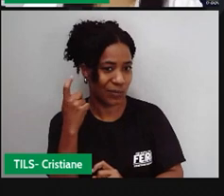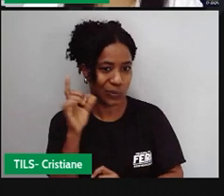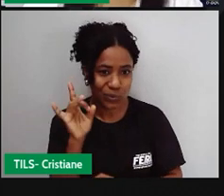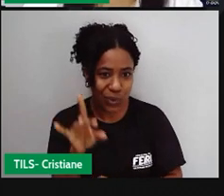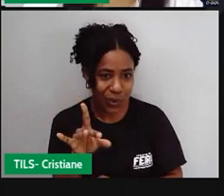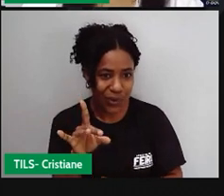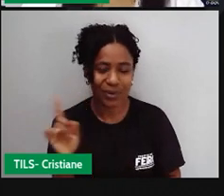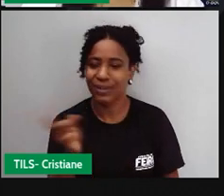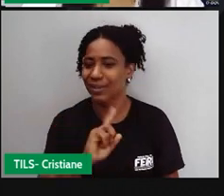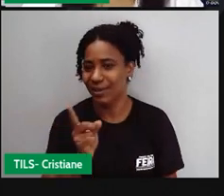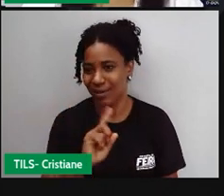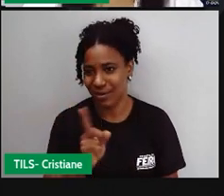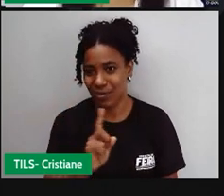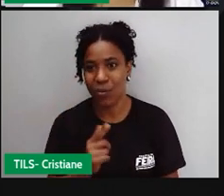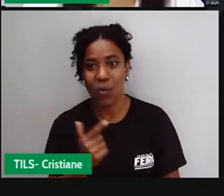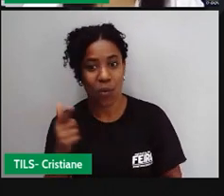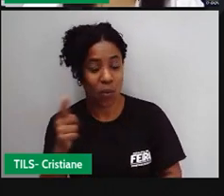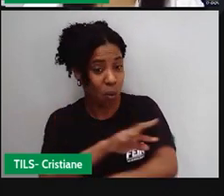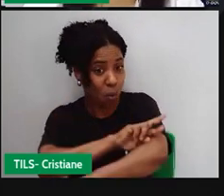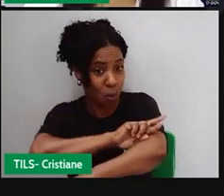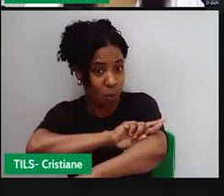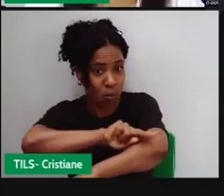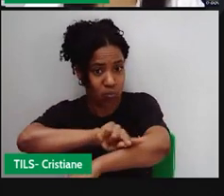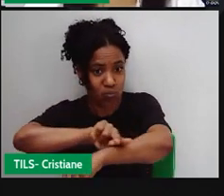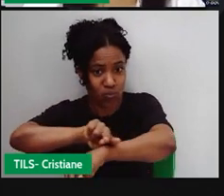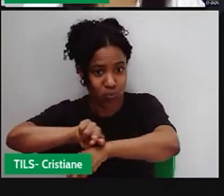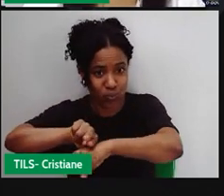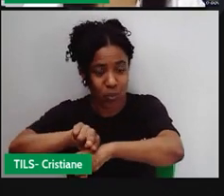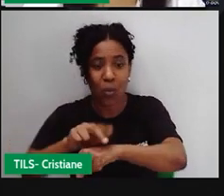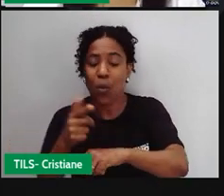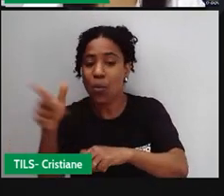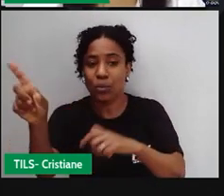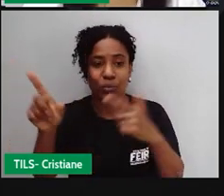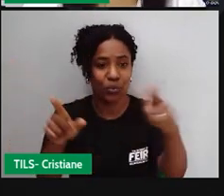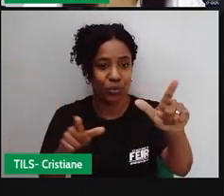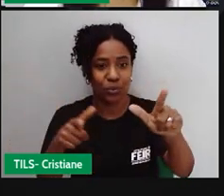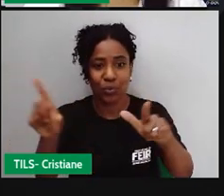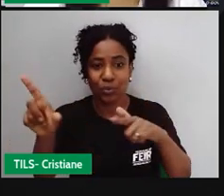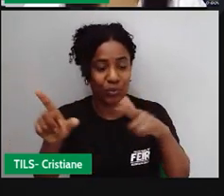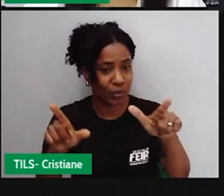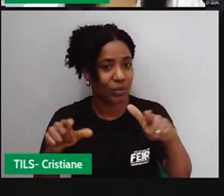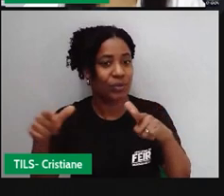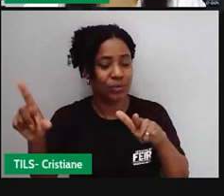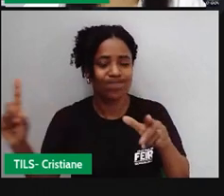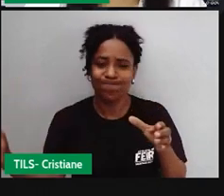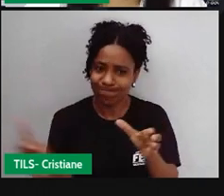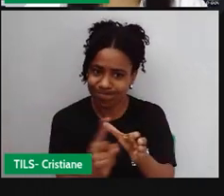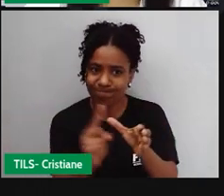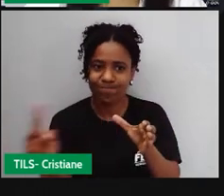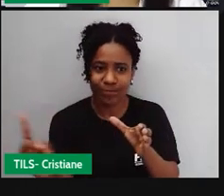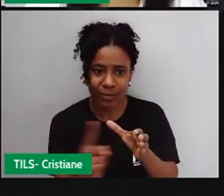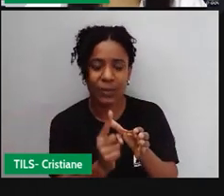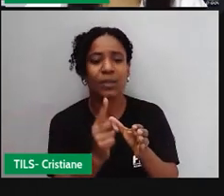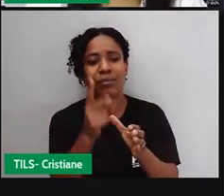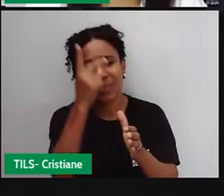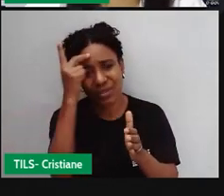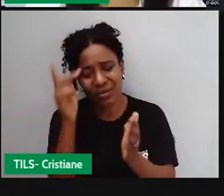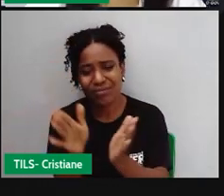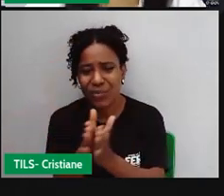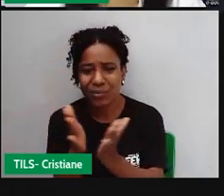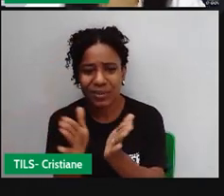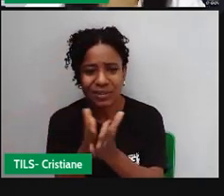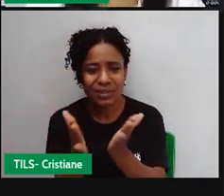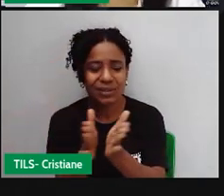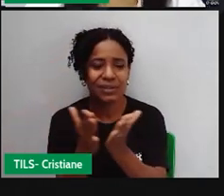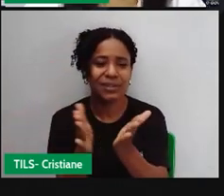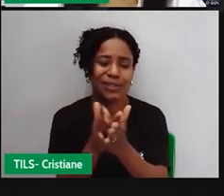população. Então, algumas pessoas de condição de vida ruim, né? As pessoas mais carentes, mais pobres,